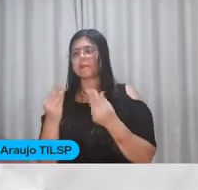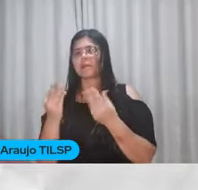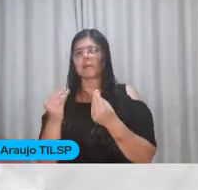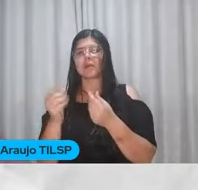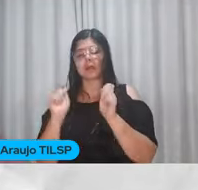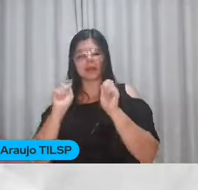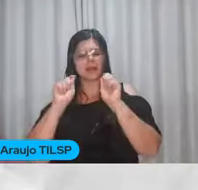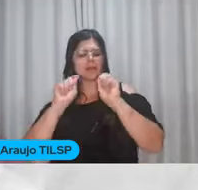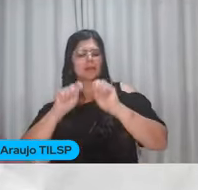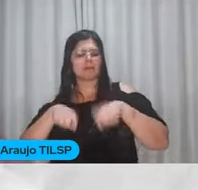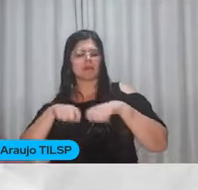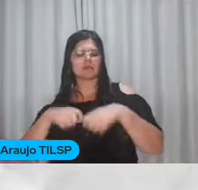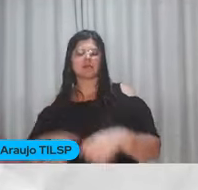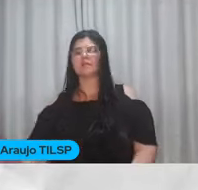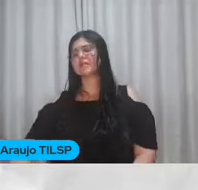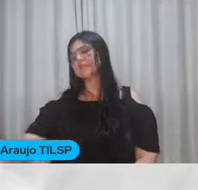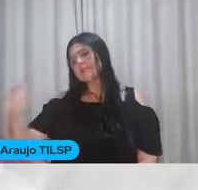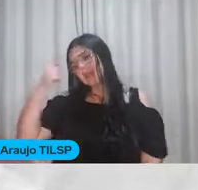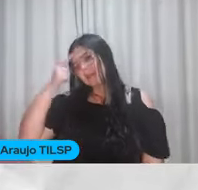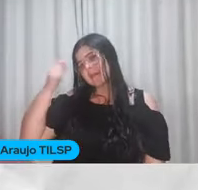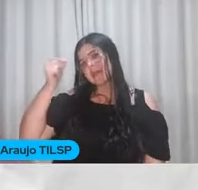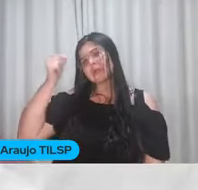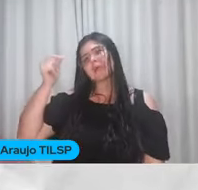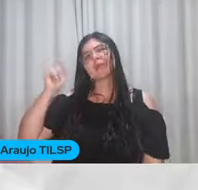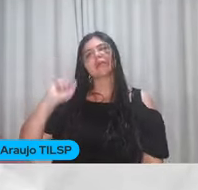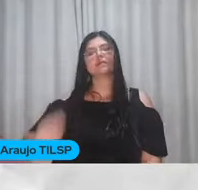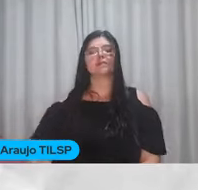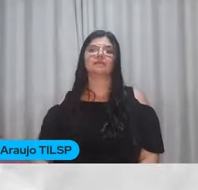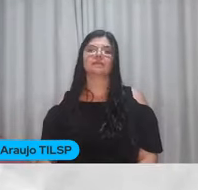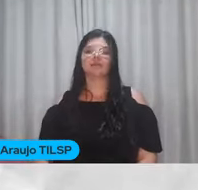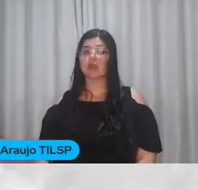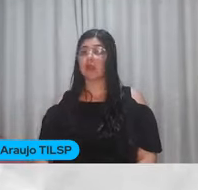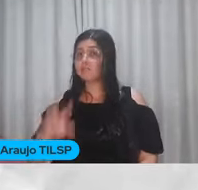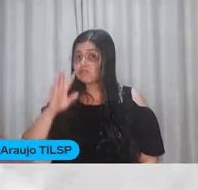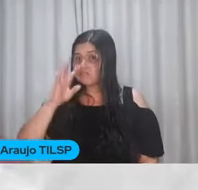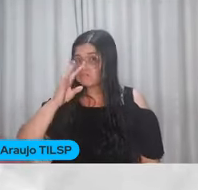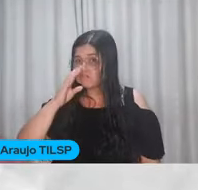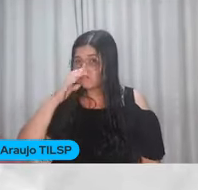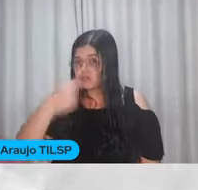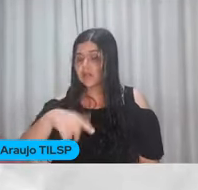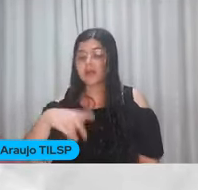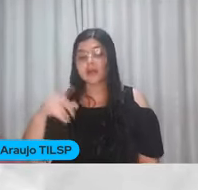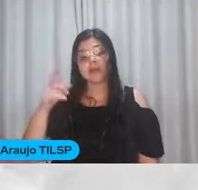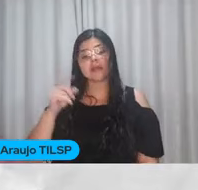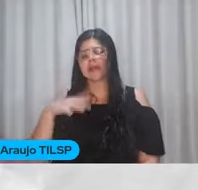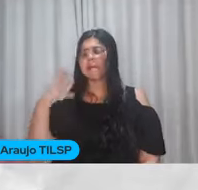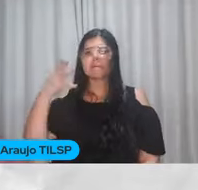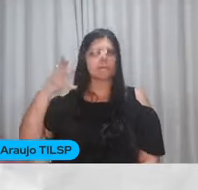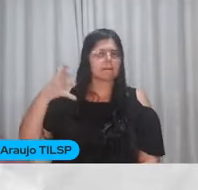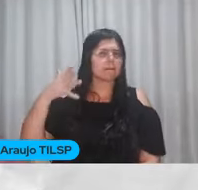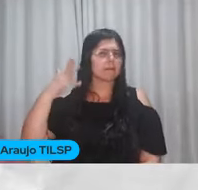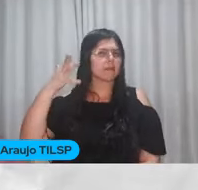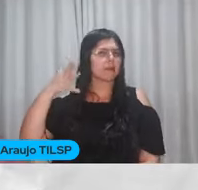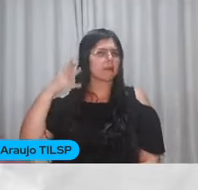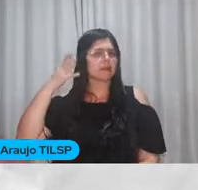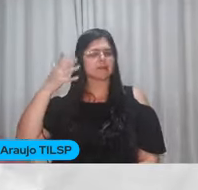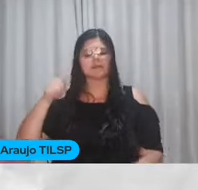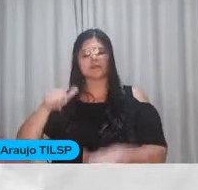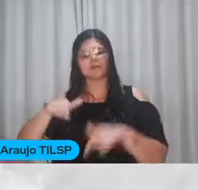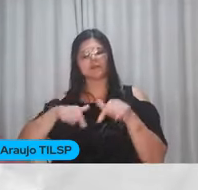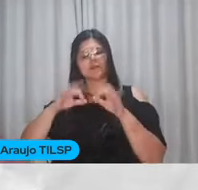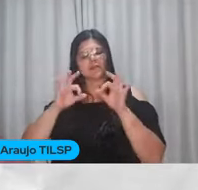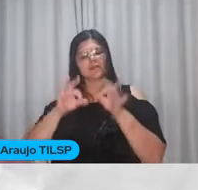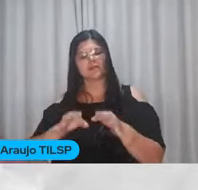capacidade Muita sabedoria Ela sim Nos encanta A cada palestra A cada trabalho Eu tenho